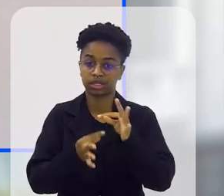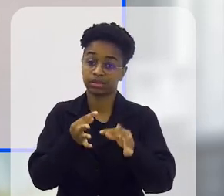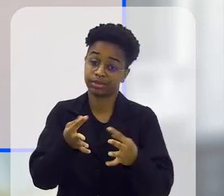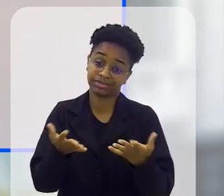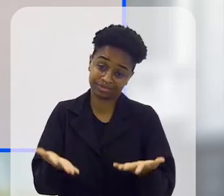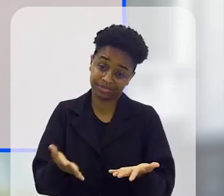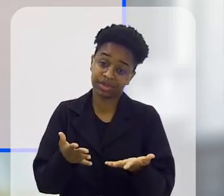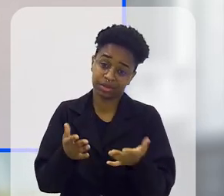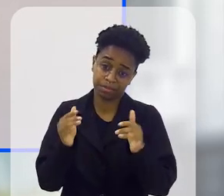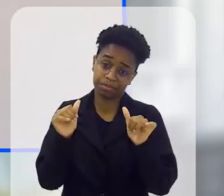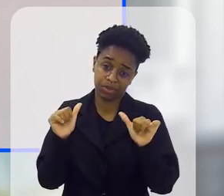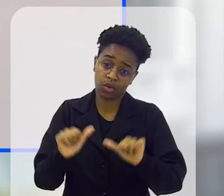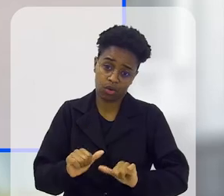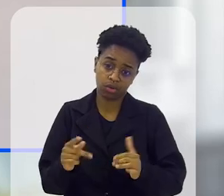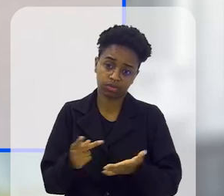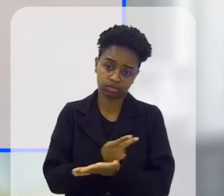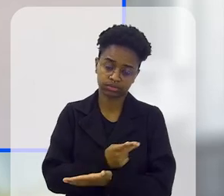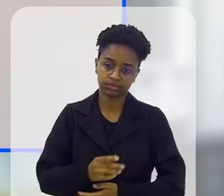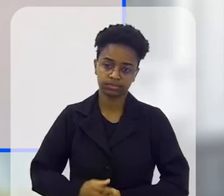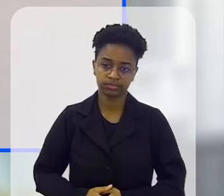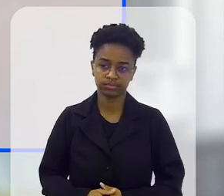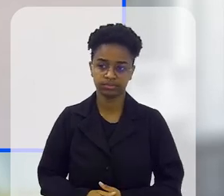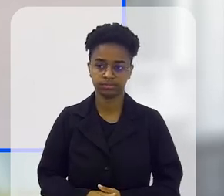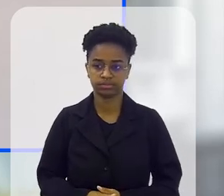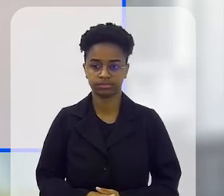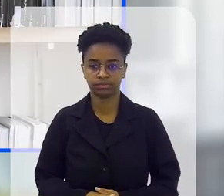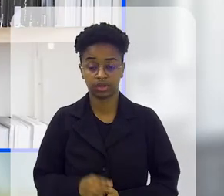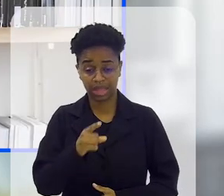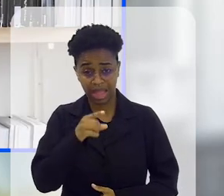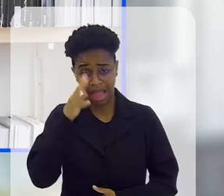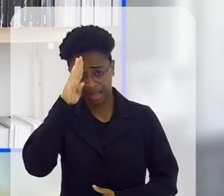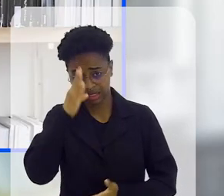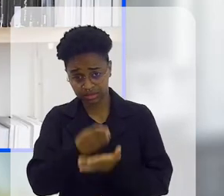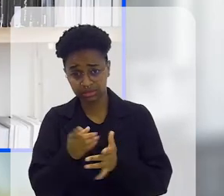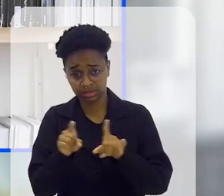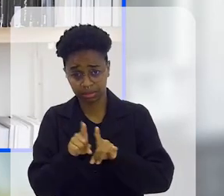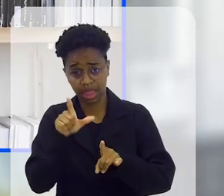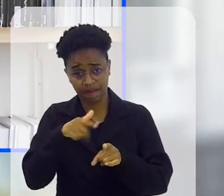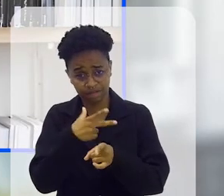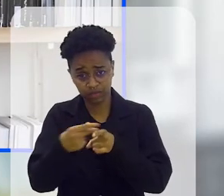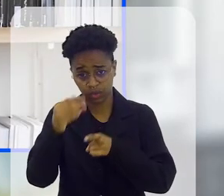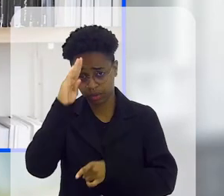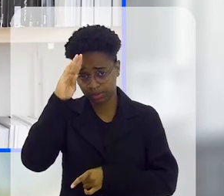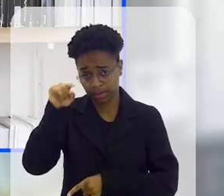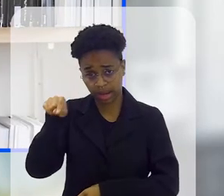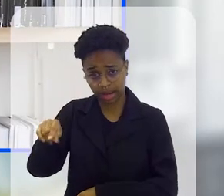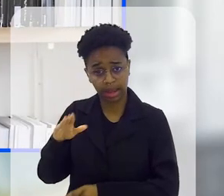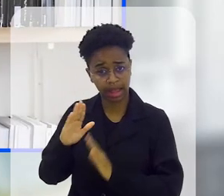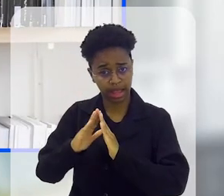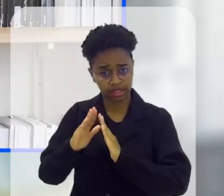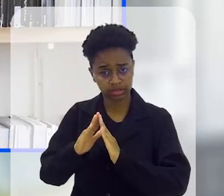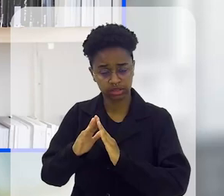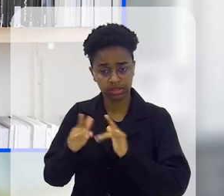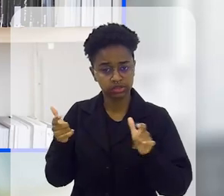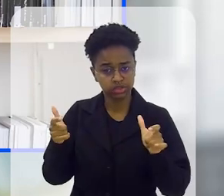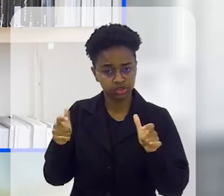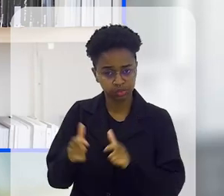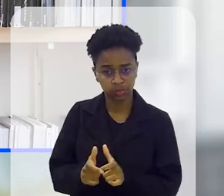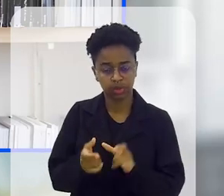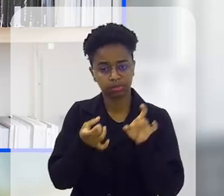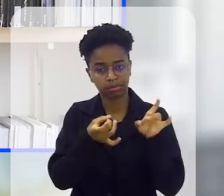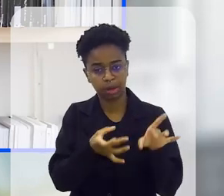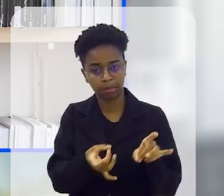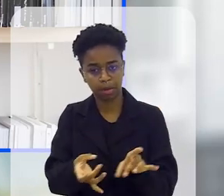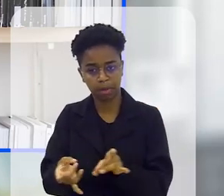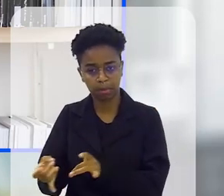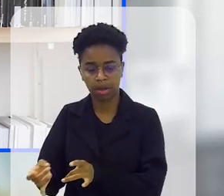desfecho naturalmente pior. Sônia, você acredita que essa também é a grande vitória da Casa Ronald McDonald, essa diminuição